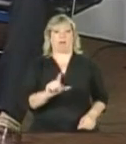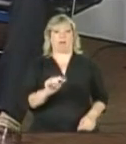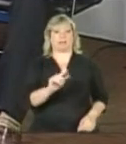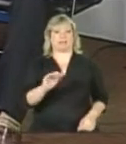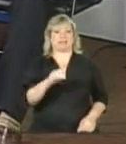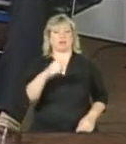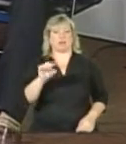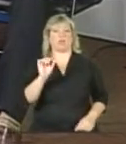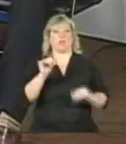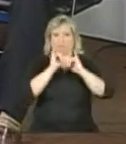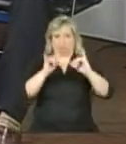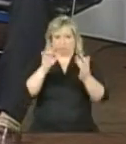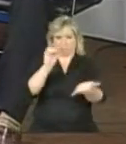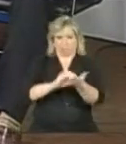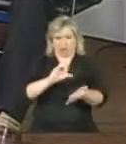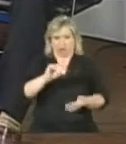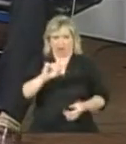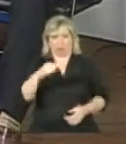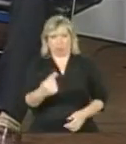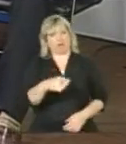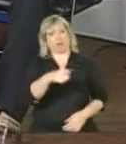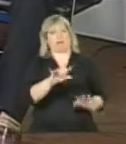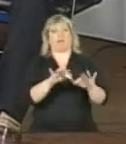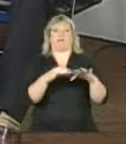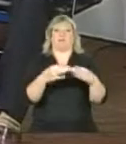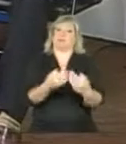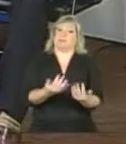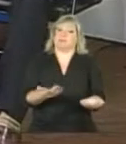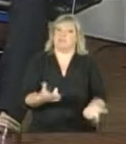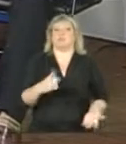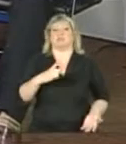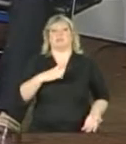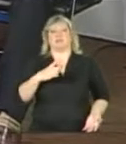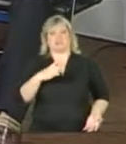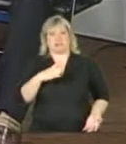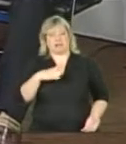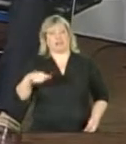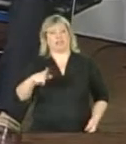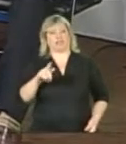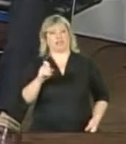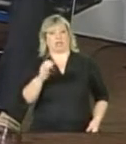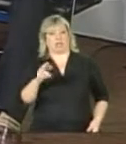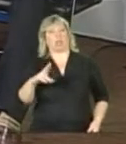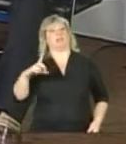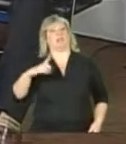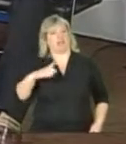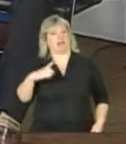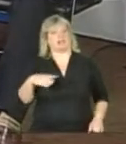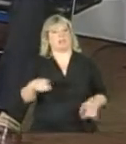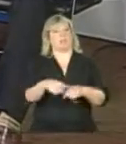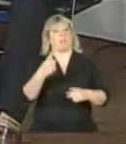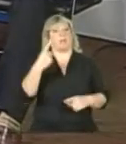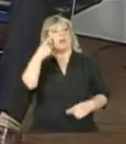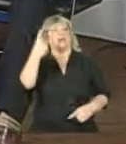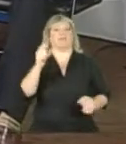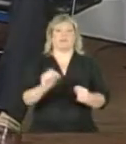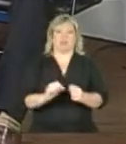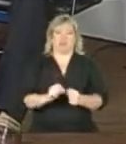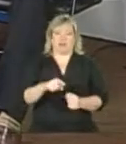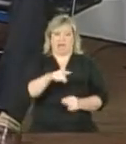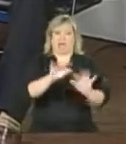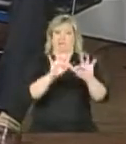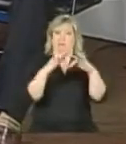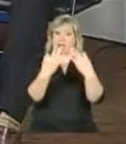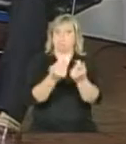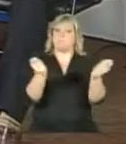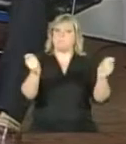uma alternativa e o gestor municipal também tem uma alternativa. Qual que a alternativa da família? A família pode assinar